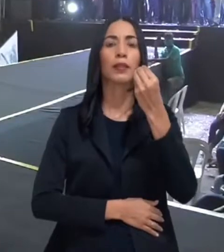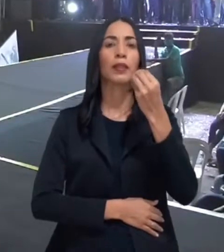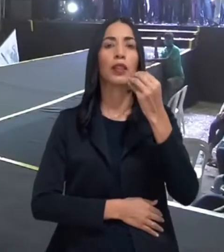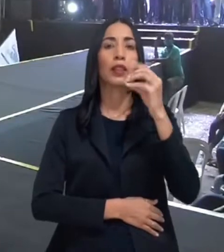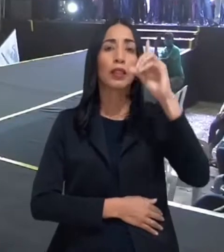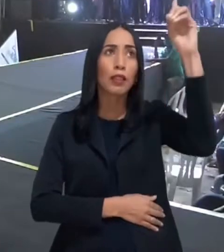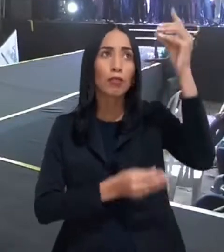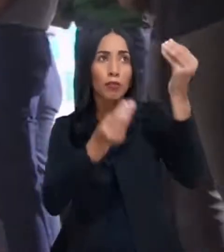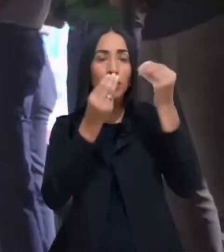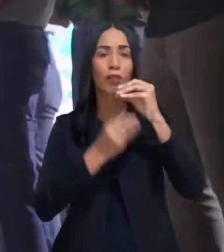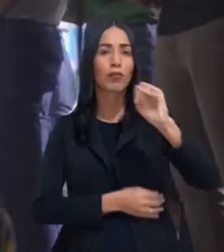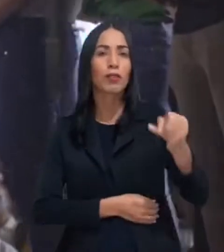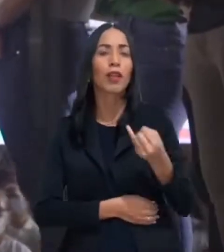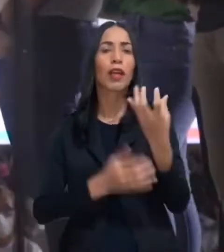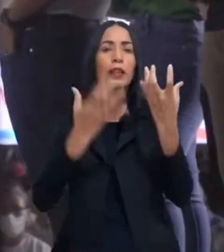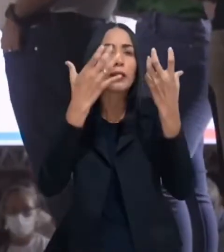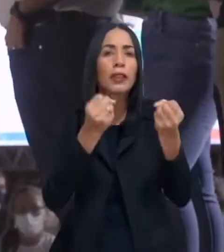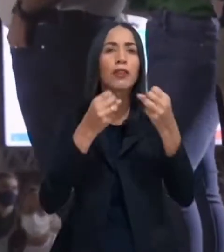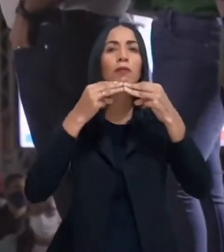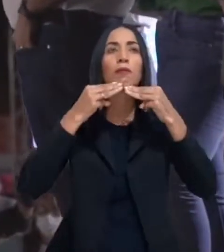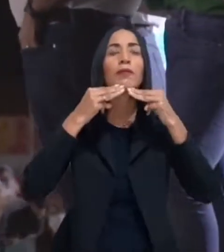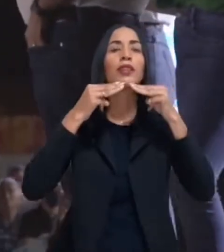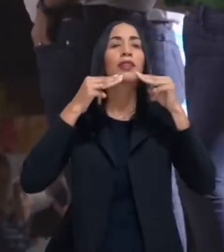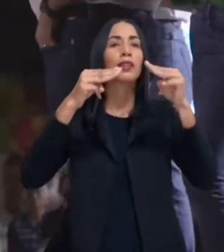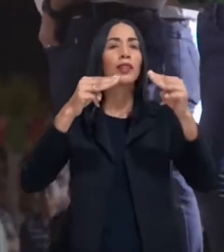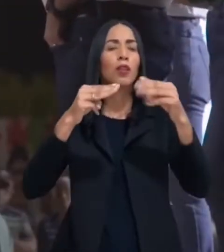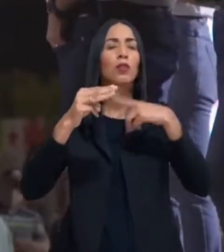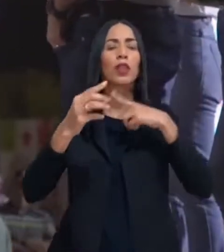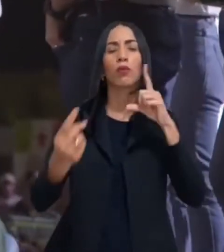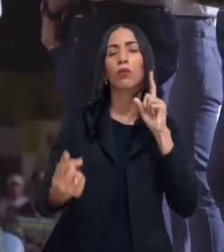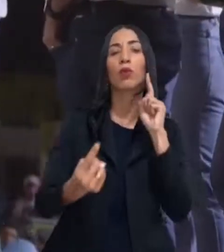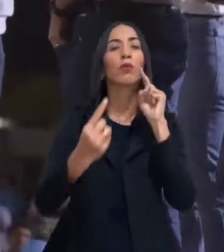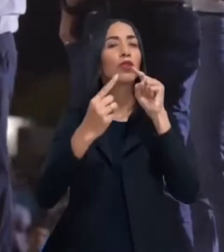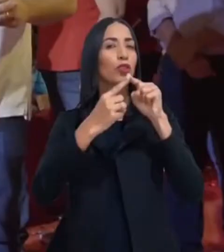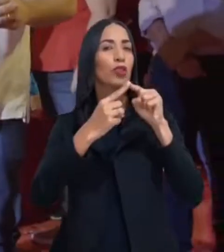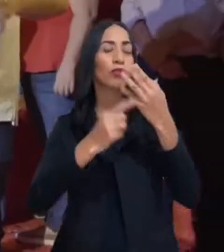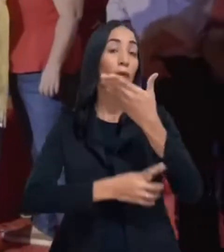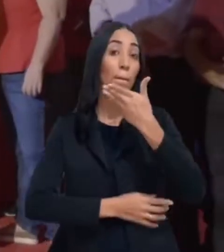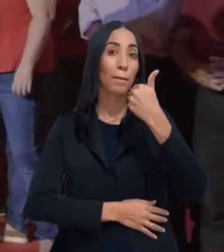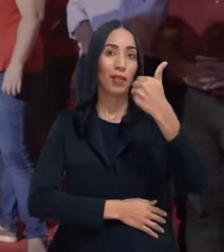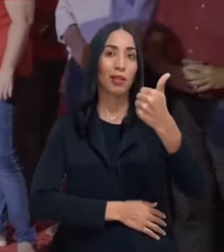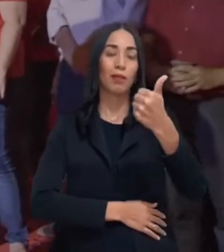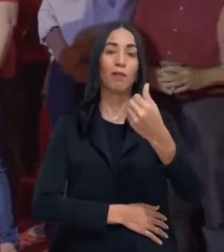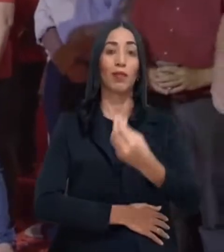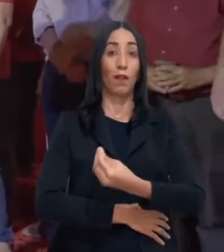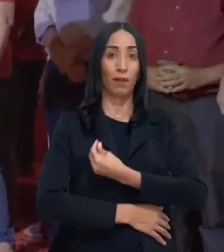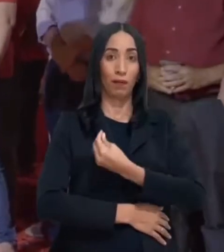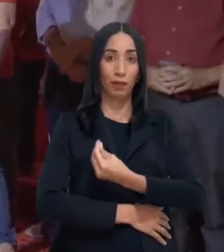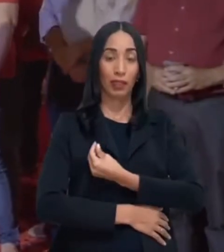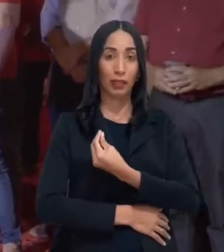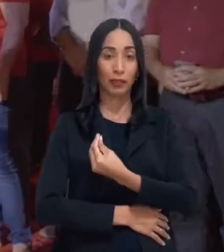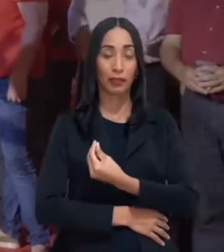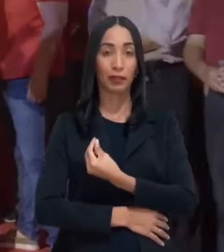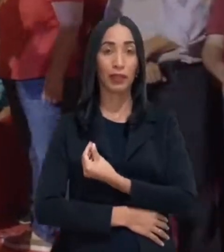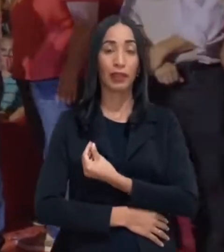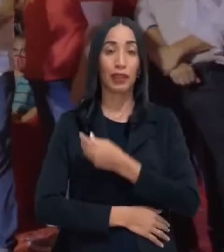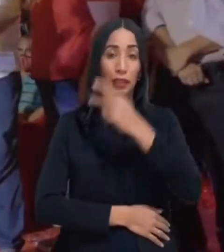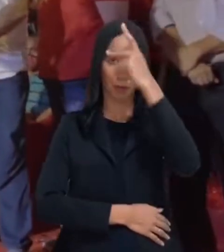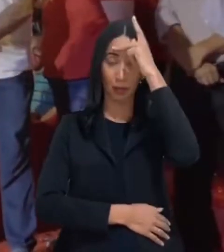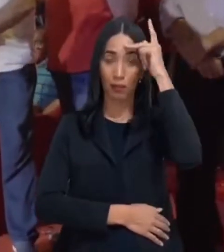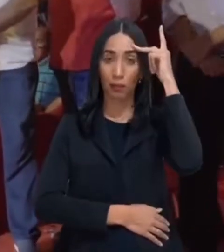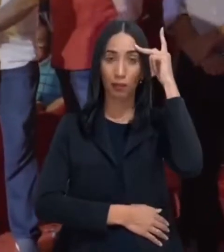para poder abraçar essa missão que só tem um único propósito. Que é melhorar a vida